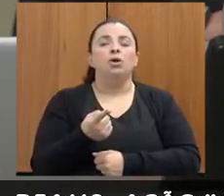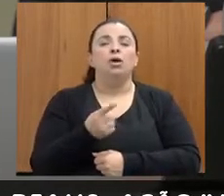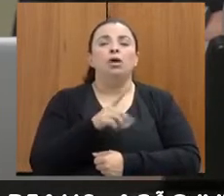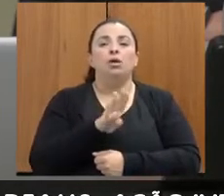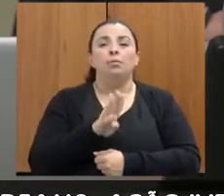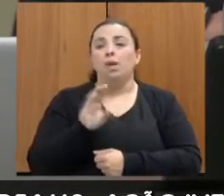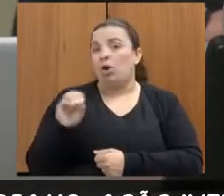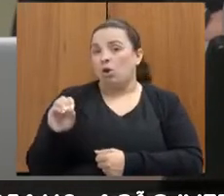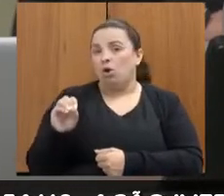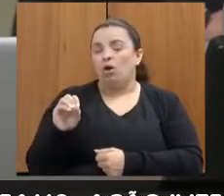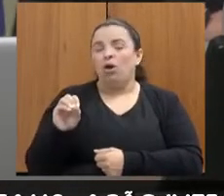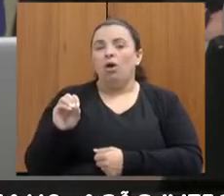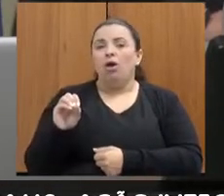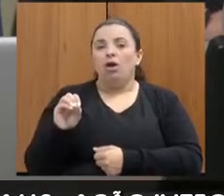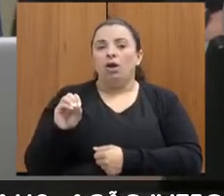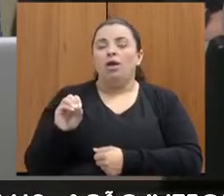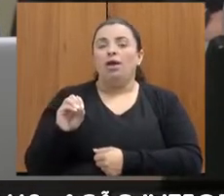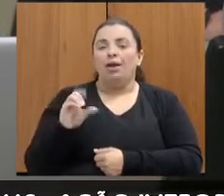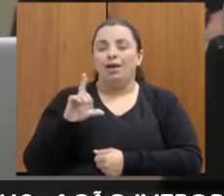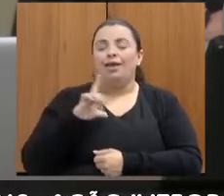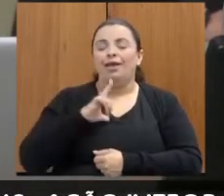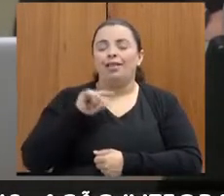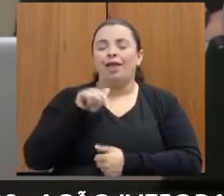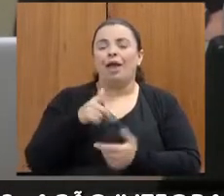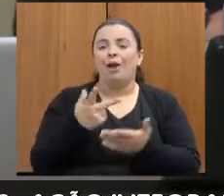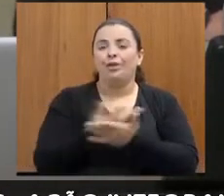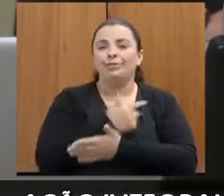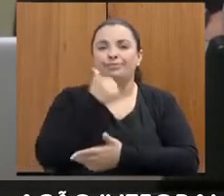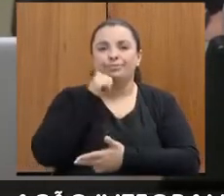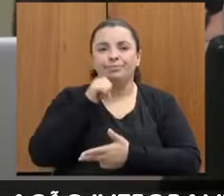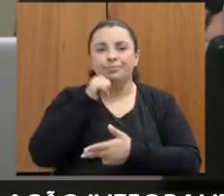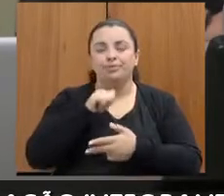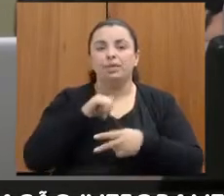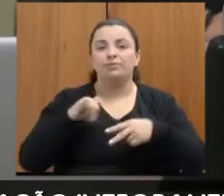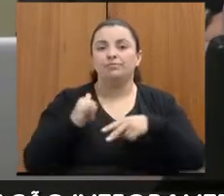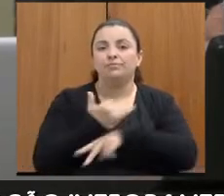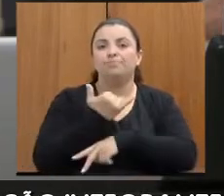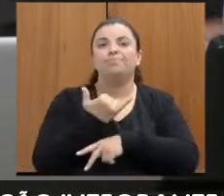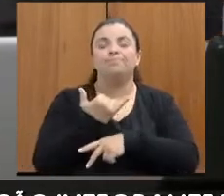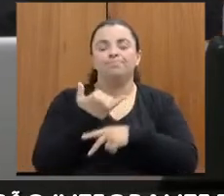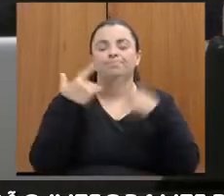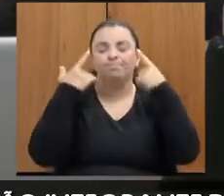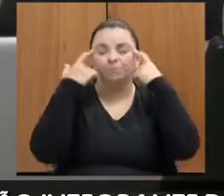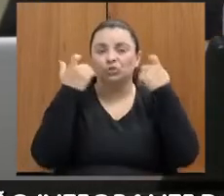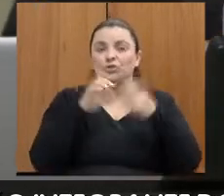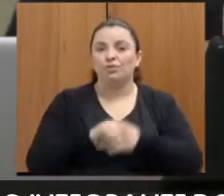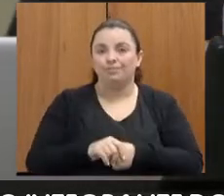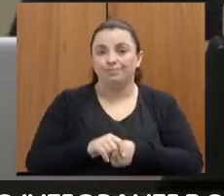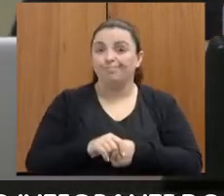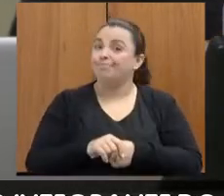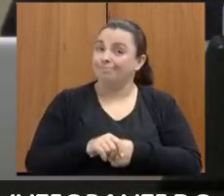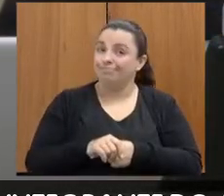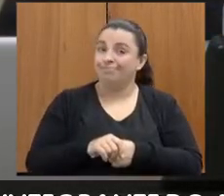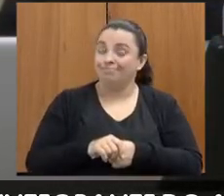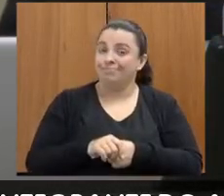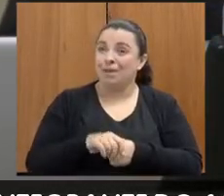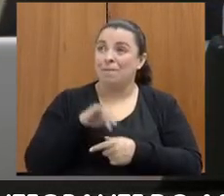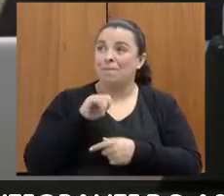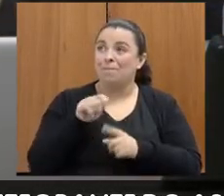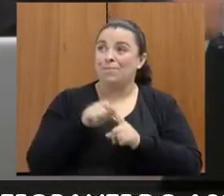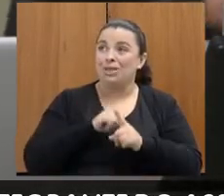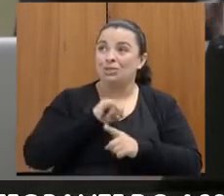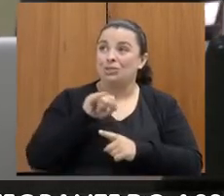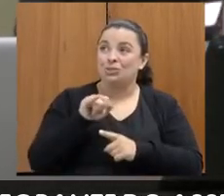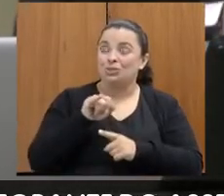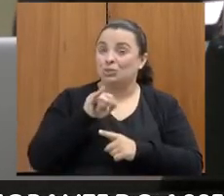relacionados a mulheres vítimas de violência, 45 mil, e nós ainda nem chegamos no meio do ano. Isso aí,